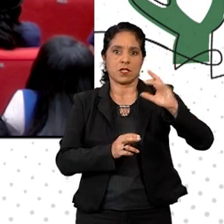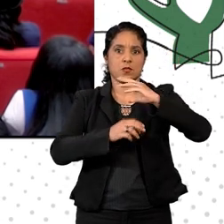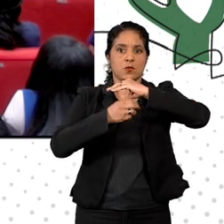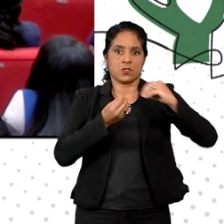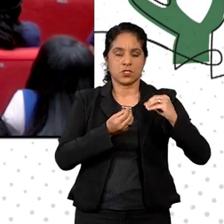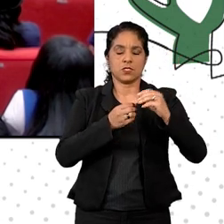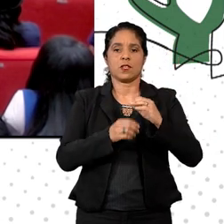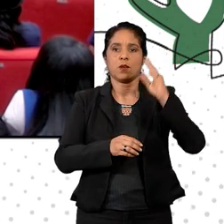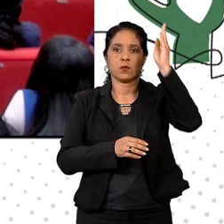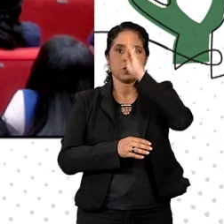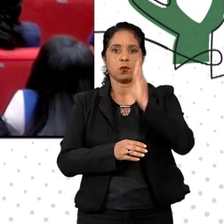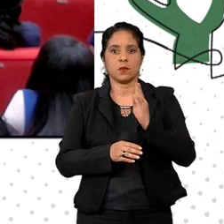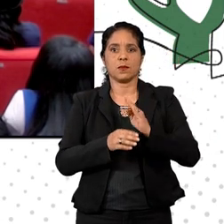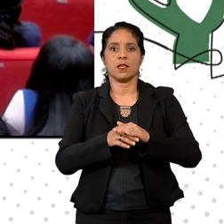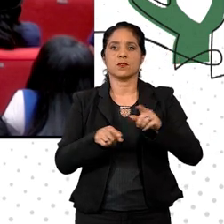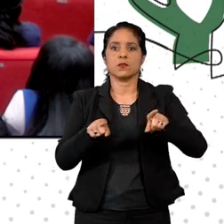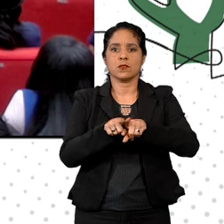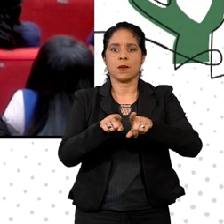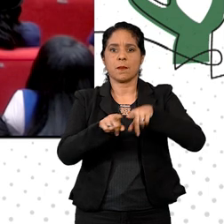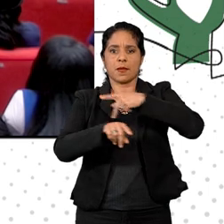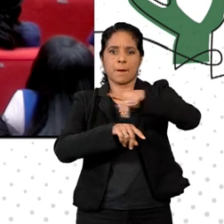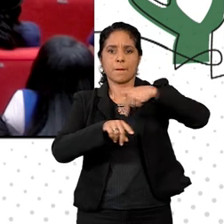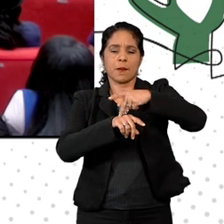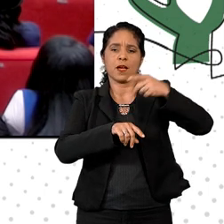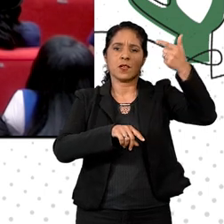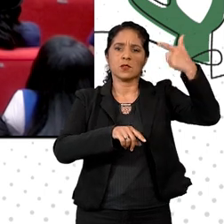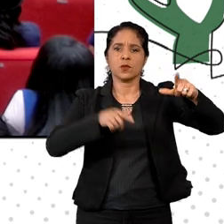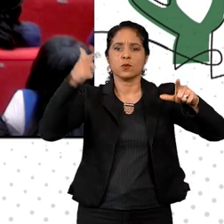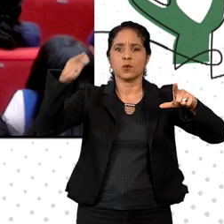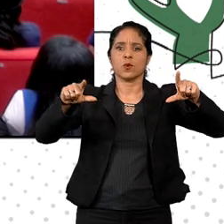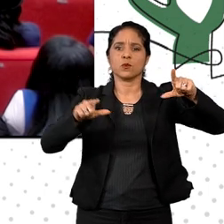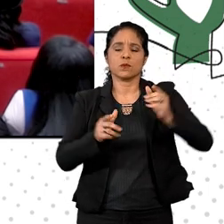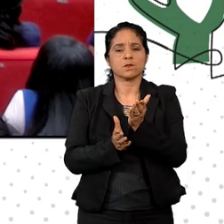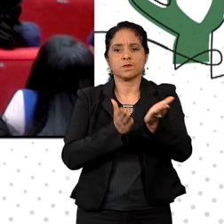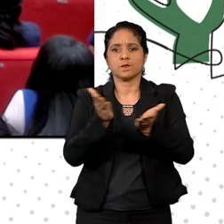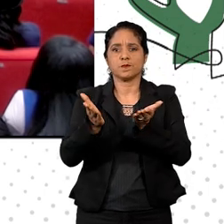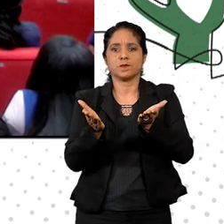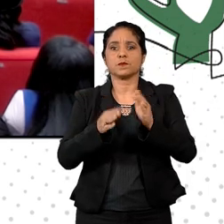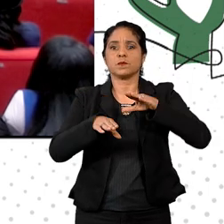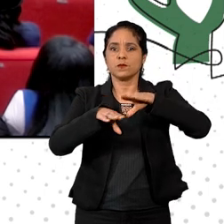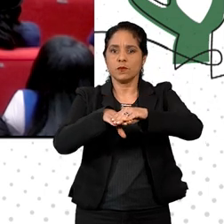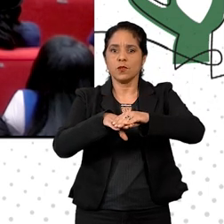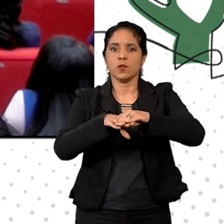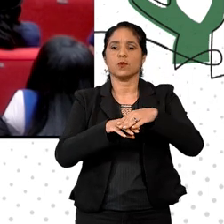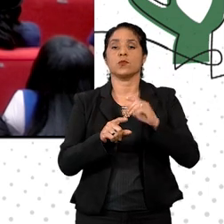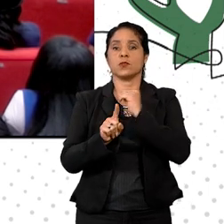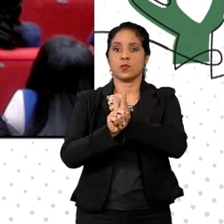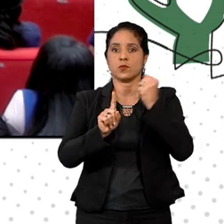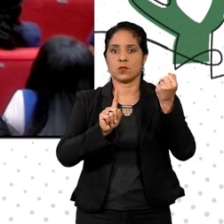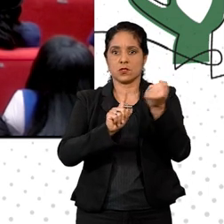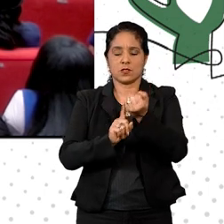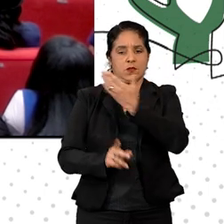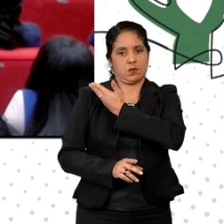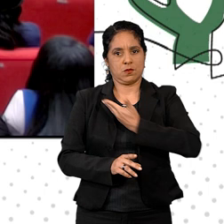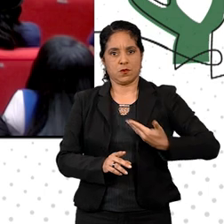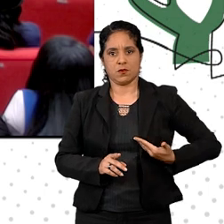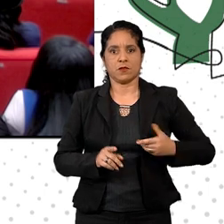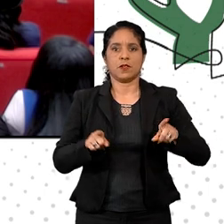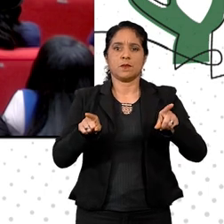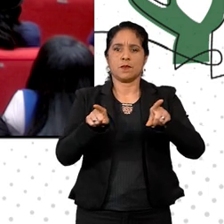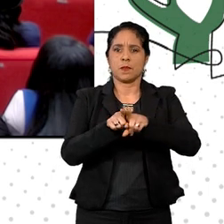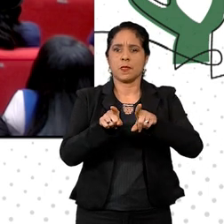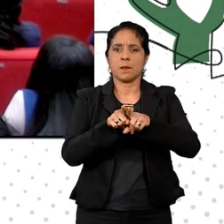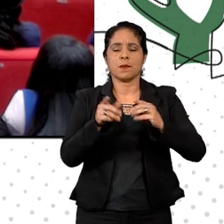nacional e internacional em inclusão social no âmbito do serviço público. Em razão do sucesso obtido com o